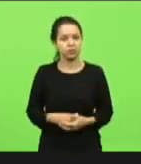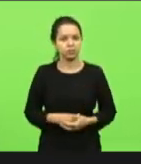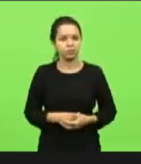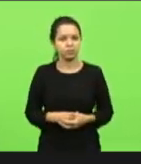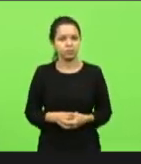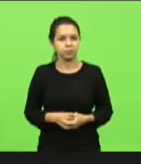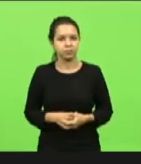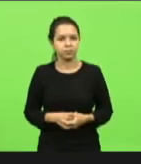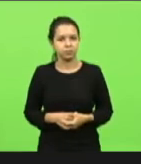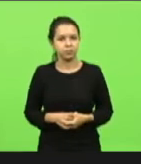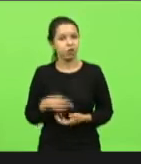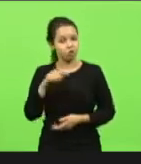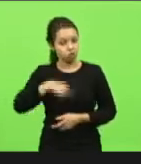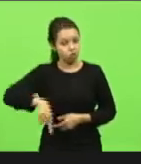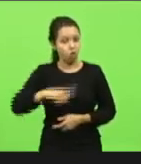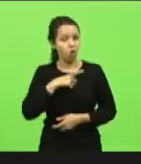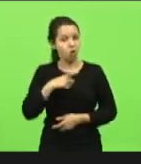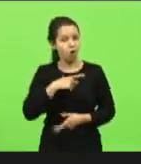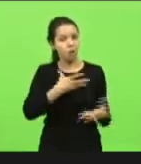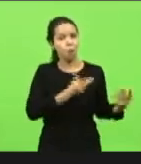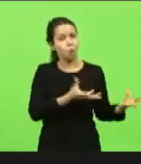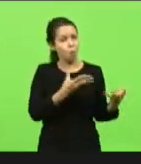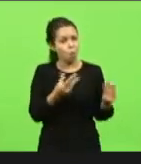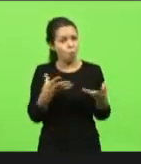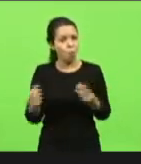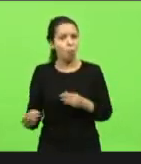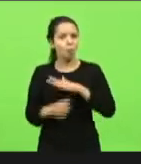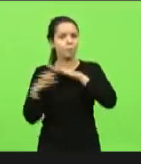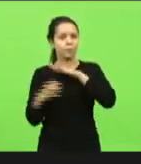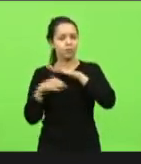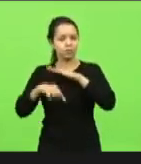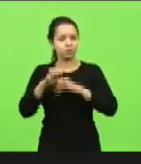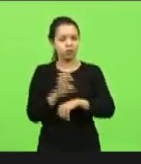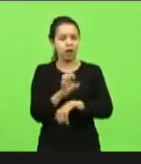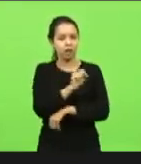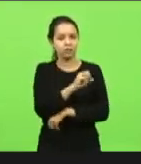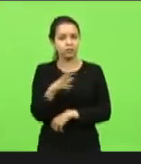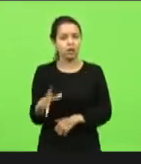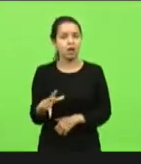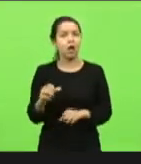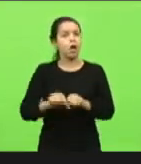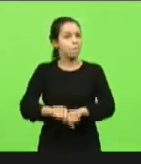nós já temos dezenas de centenas de empresas do estado de santa catarina que faliram